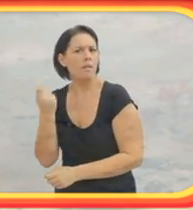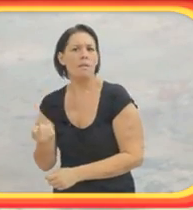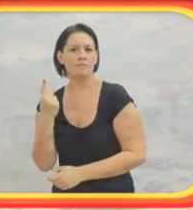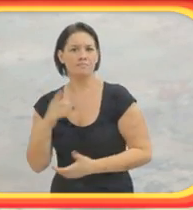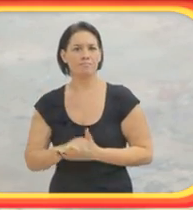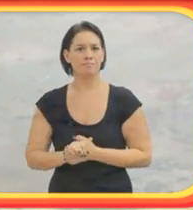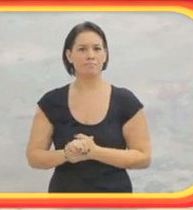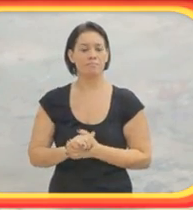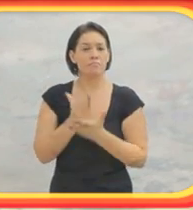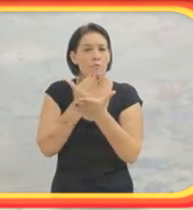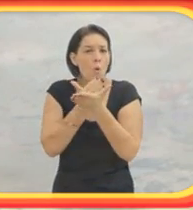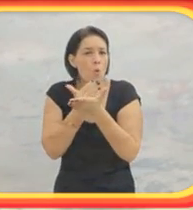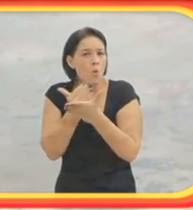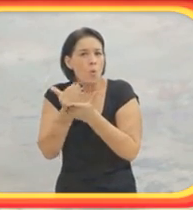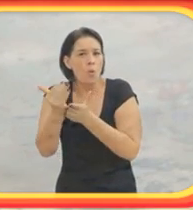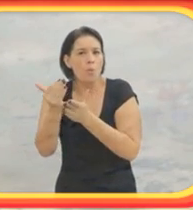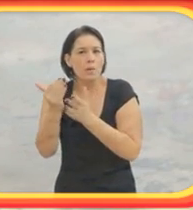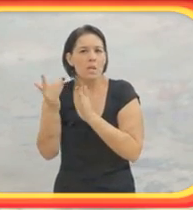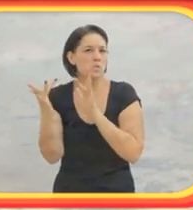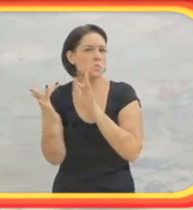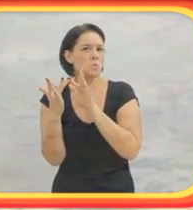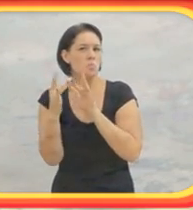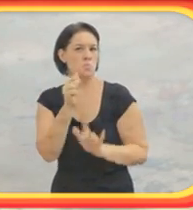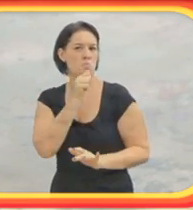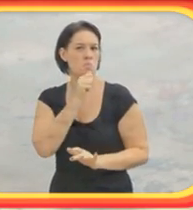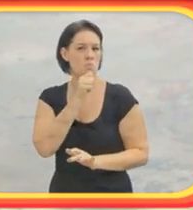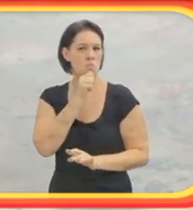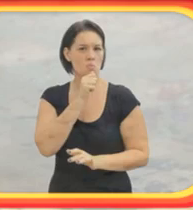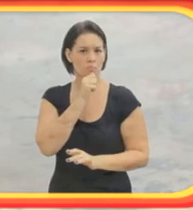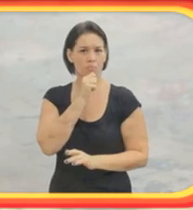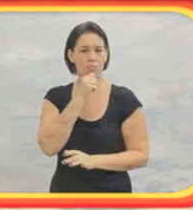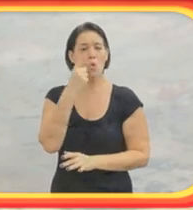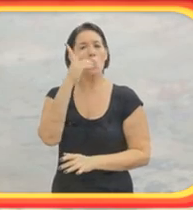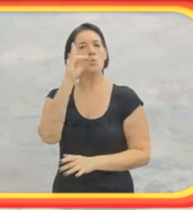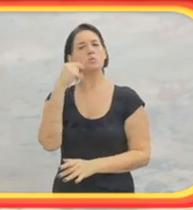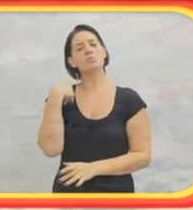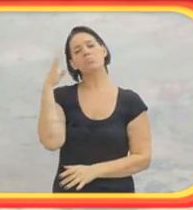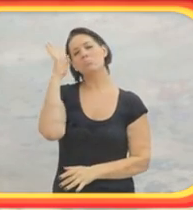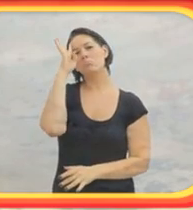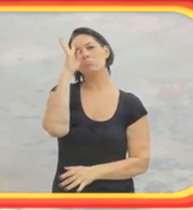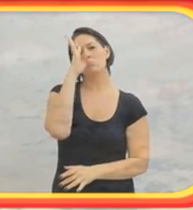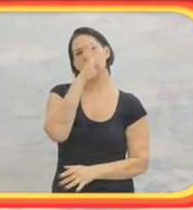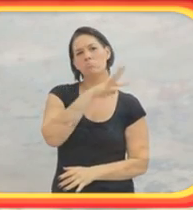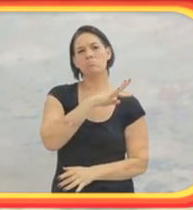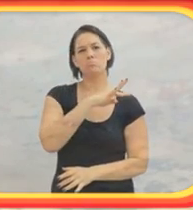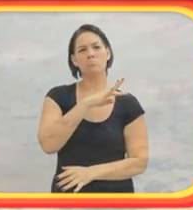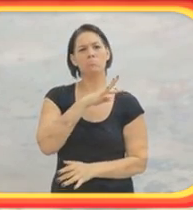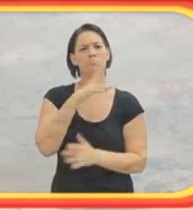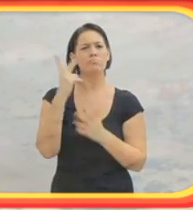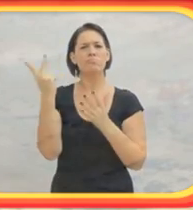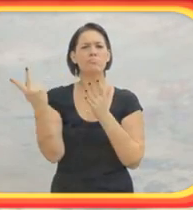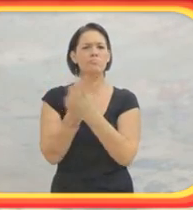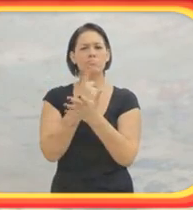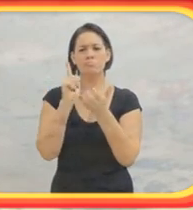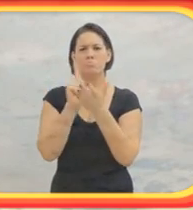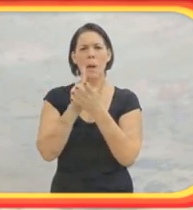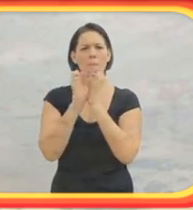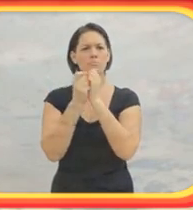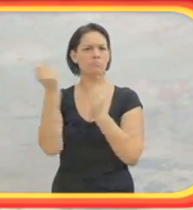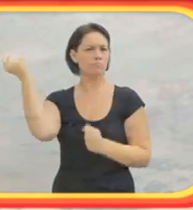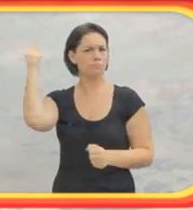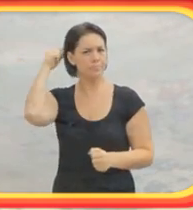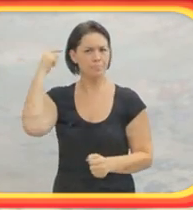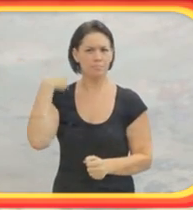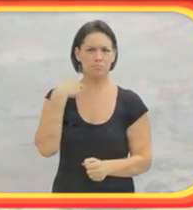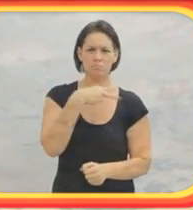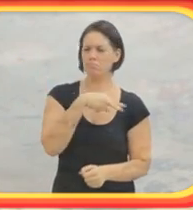conseguia desenhar e coisas. Então sempre ficava observando. E ele notou isso, né? Eu observava ele. Acho que nos primeiros meses,